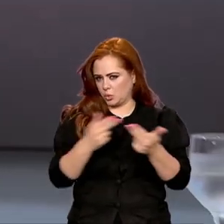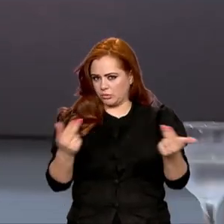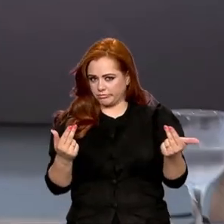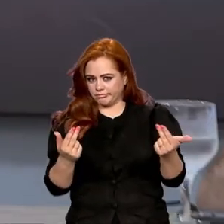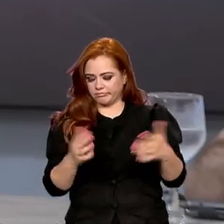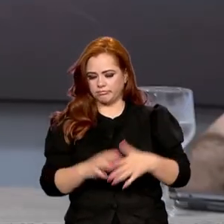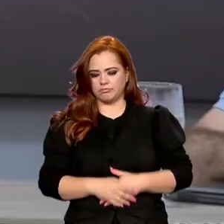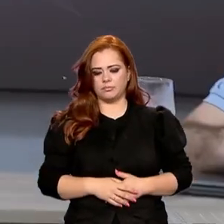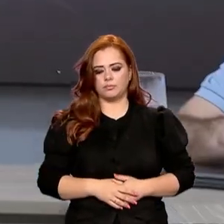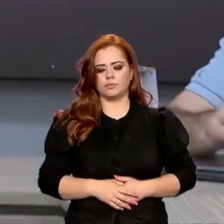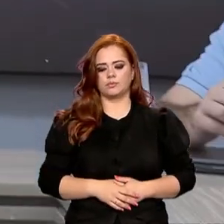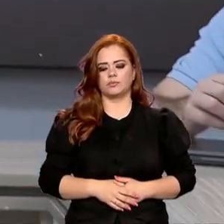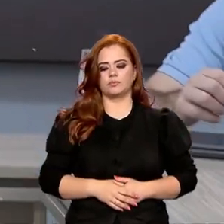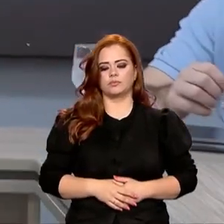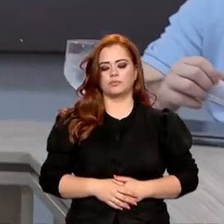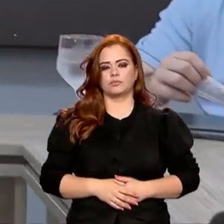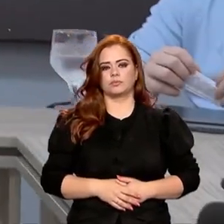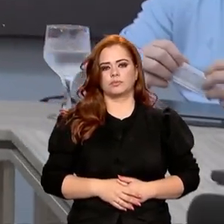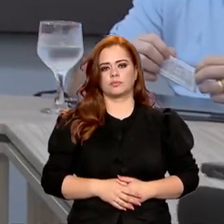Só um minuto.